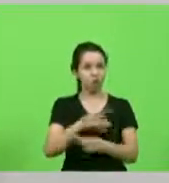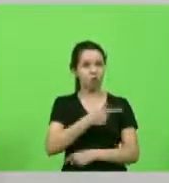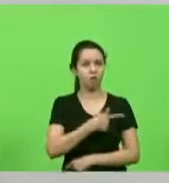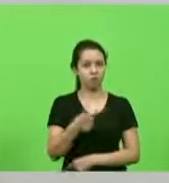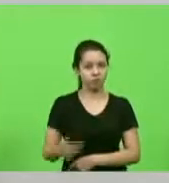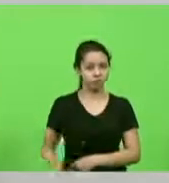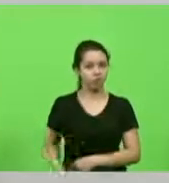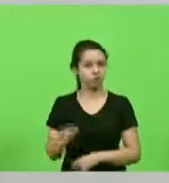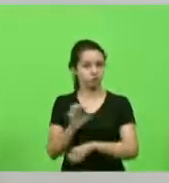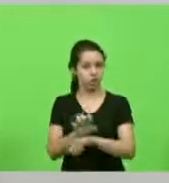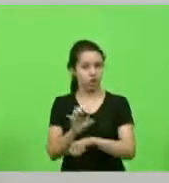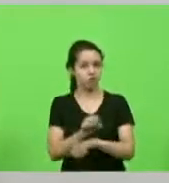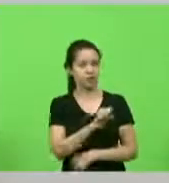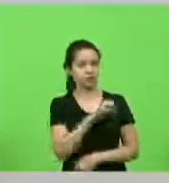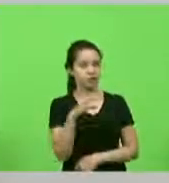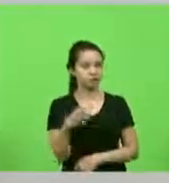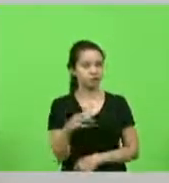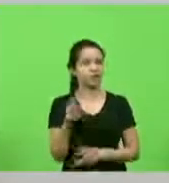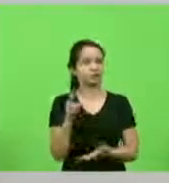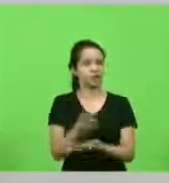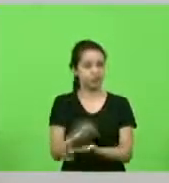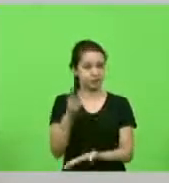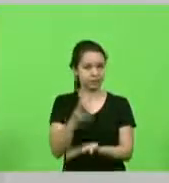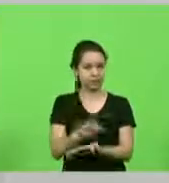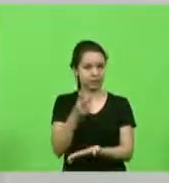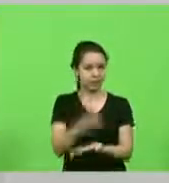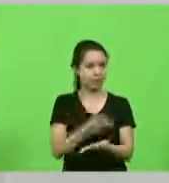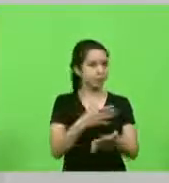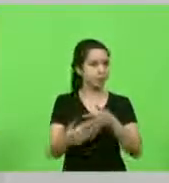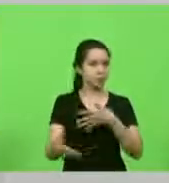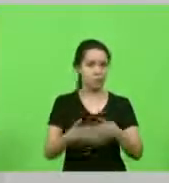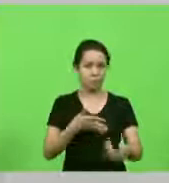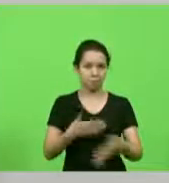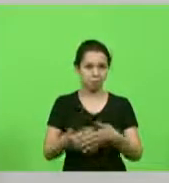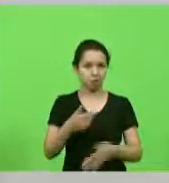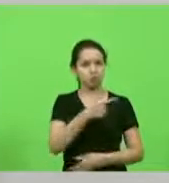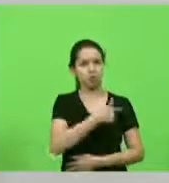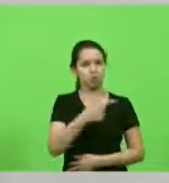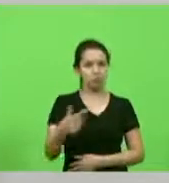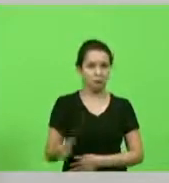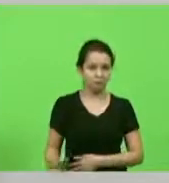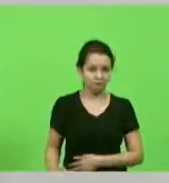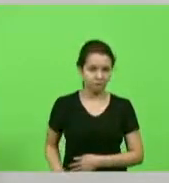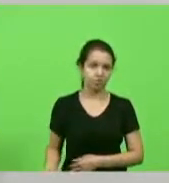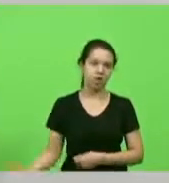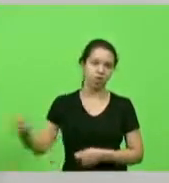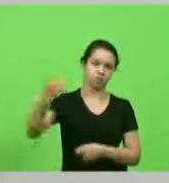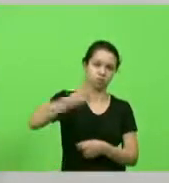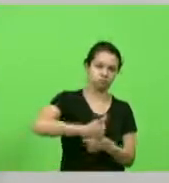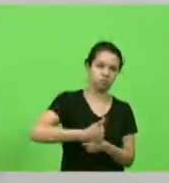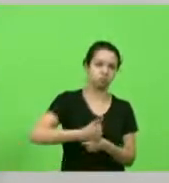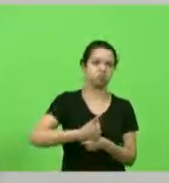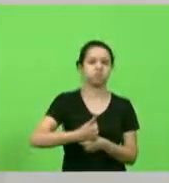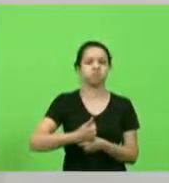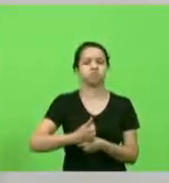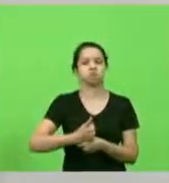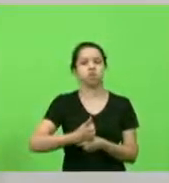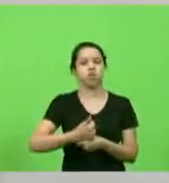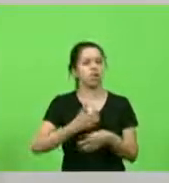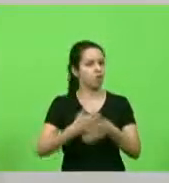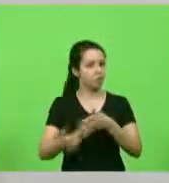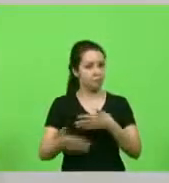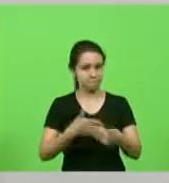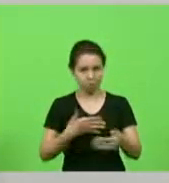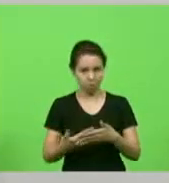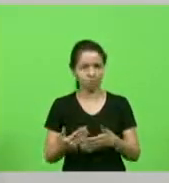sempre sempre independente do governo que esteja ocupando a casa da agronômica nós estamos sempre para